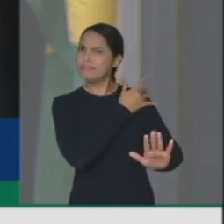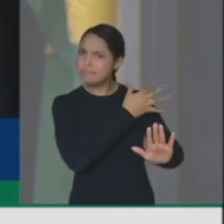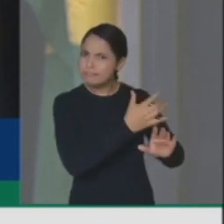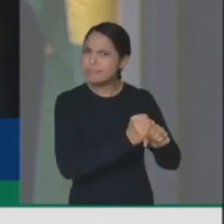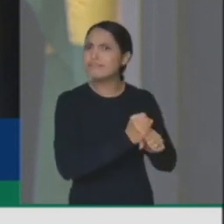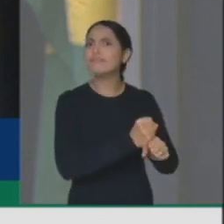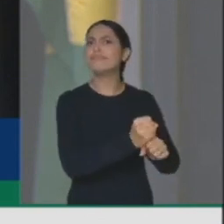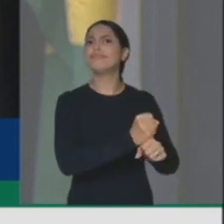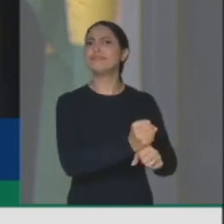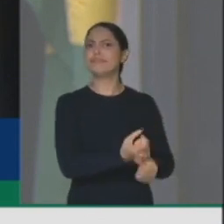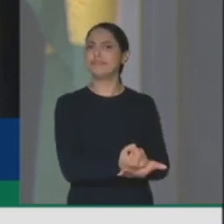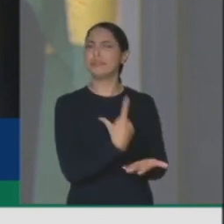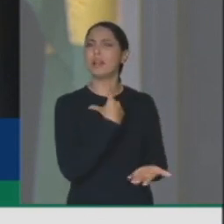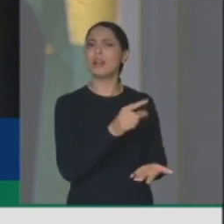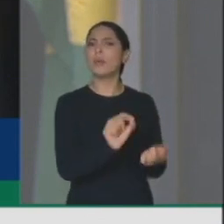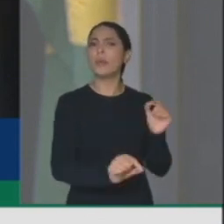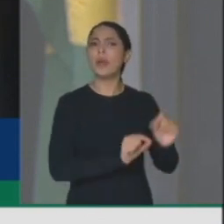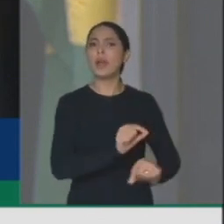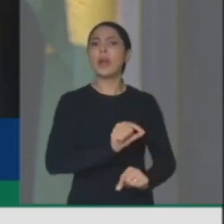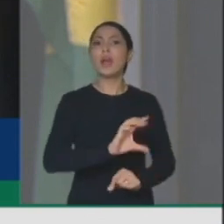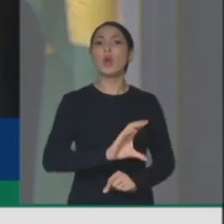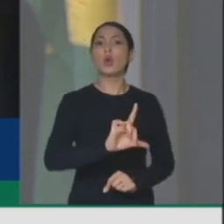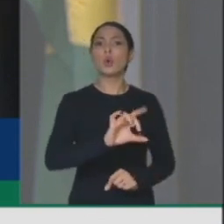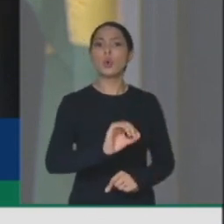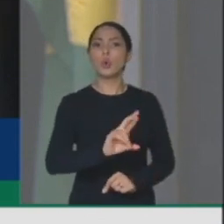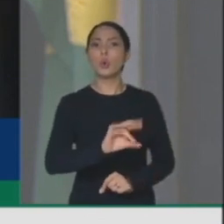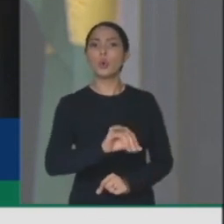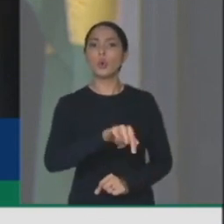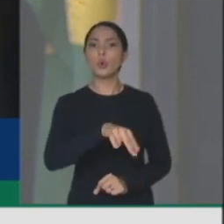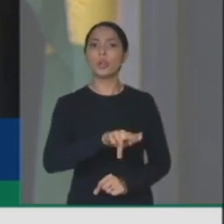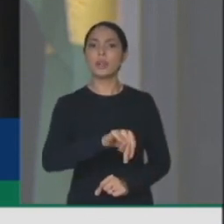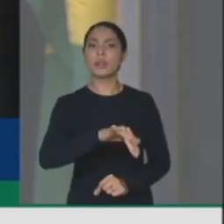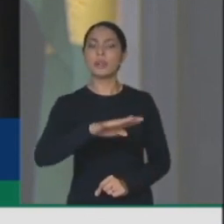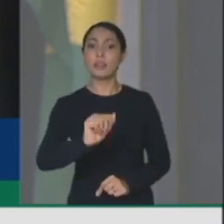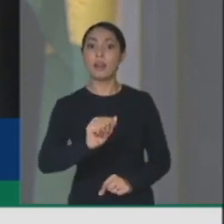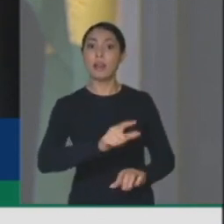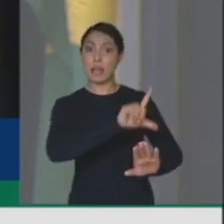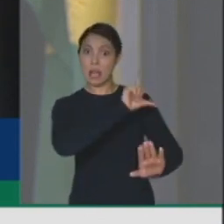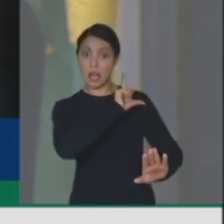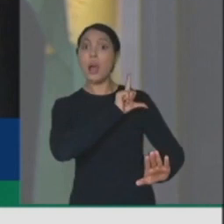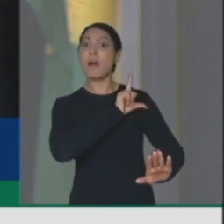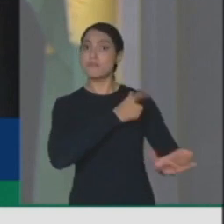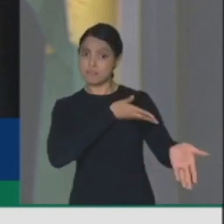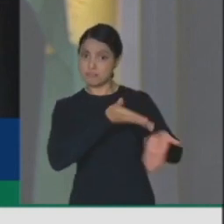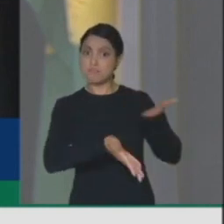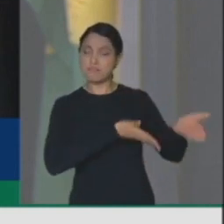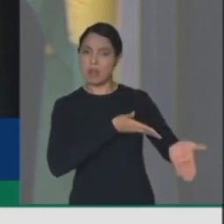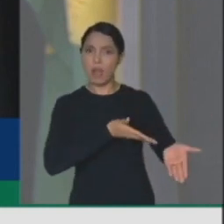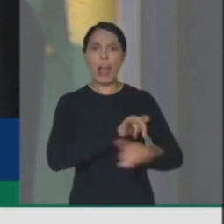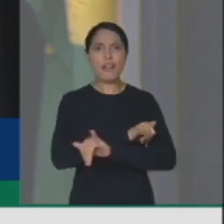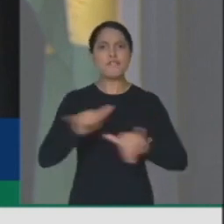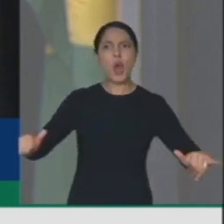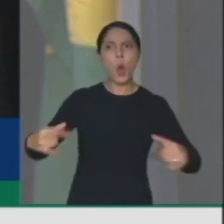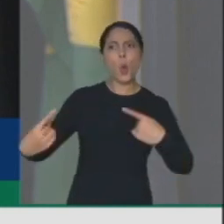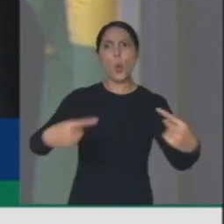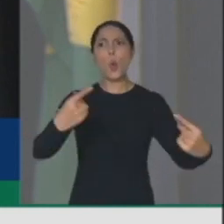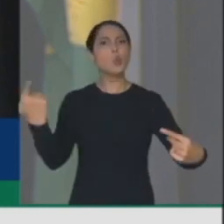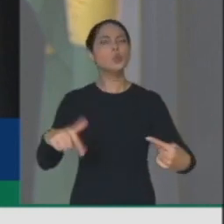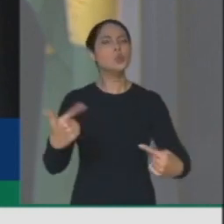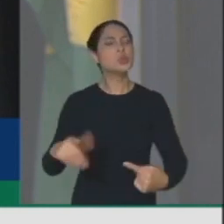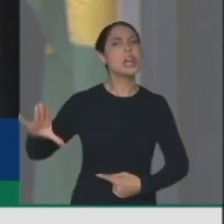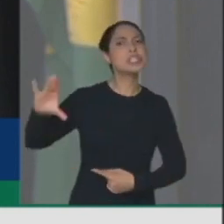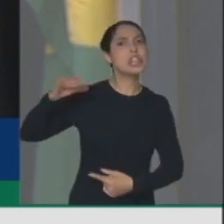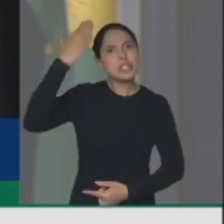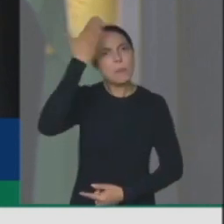que é a cloroquina, que serve para o tratamento precoce. E politizaram dizendo que não havia respaldo